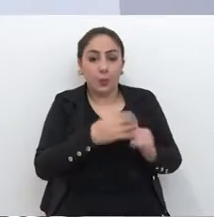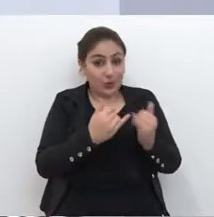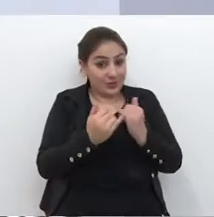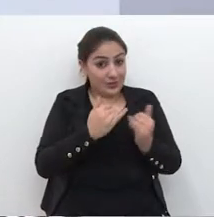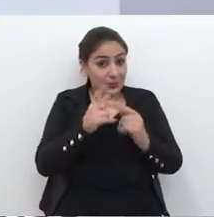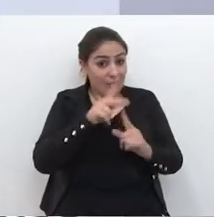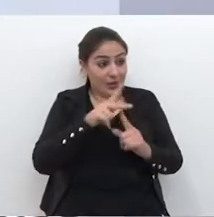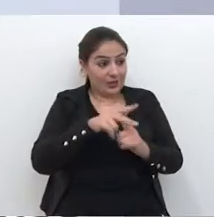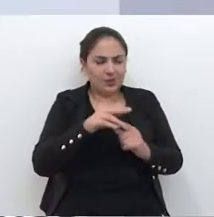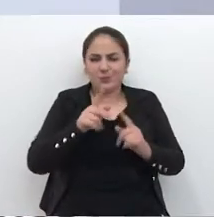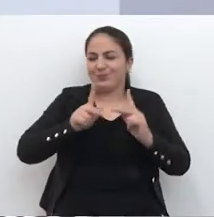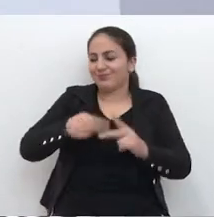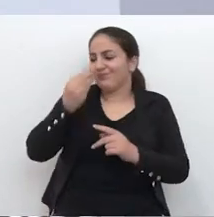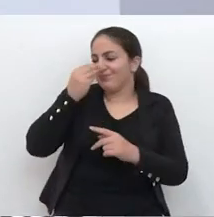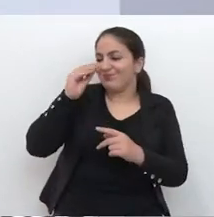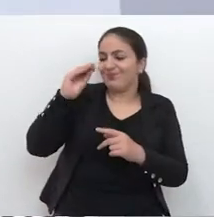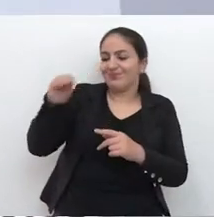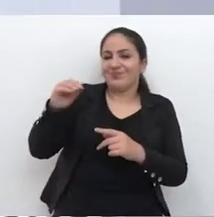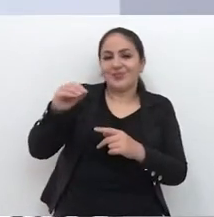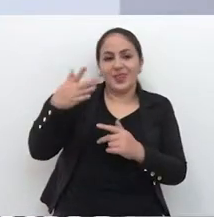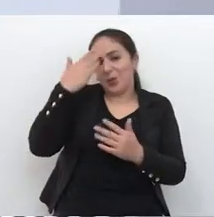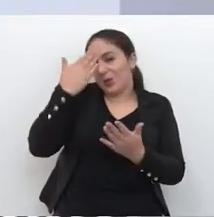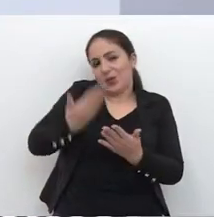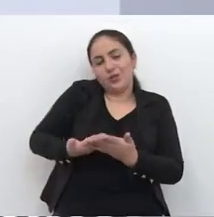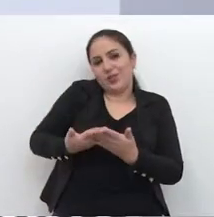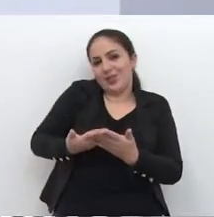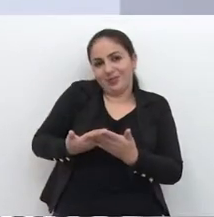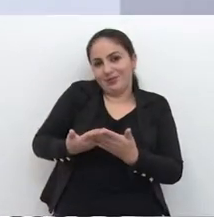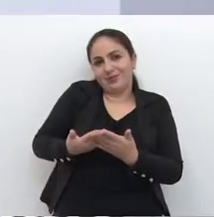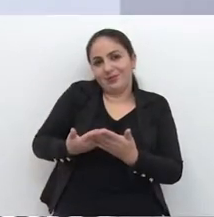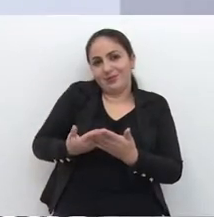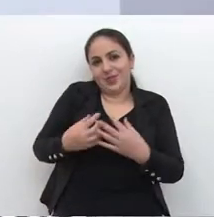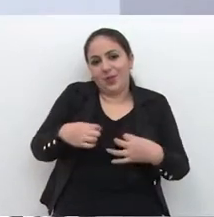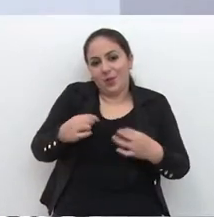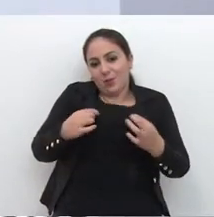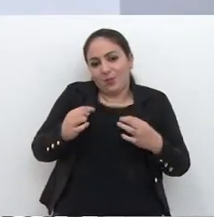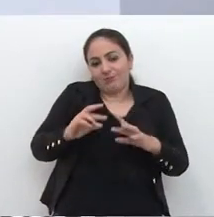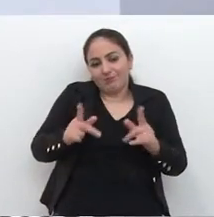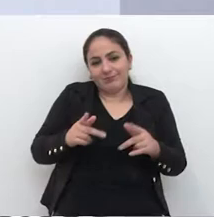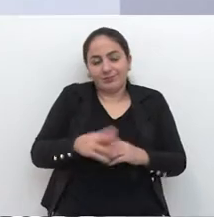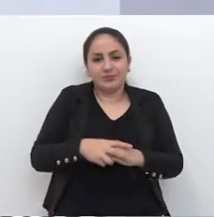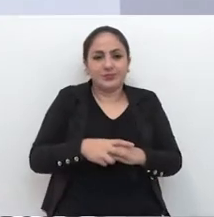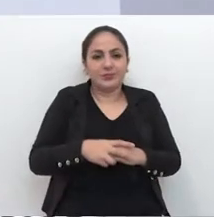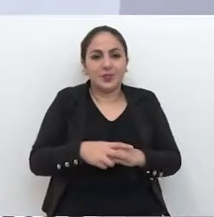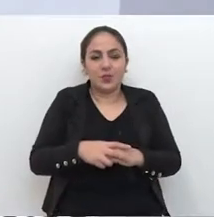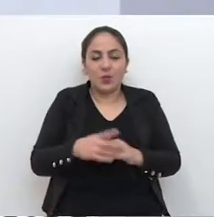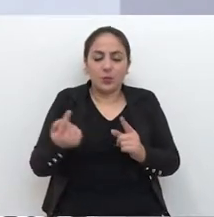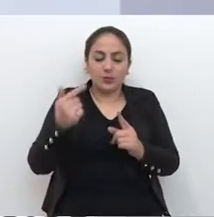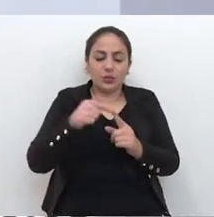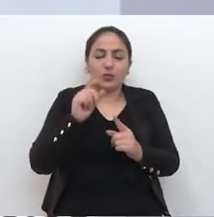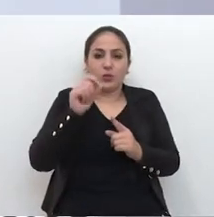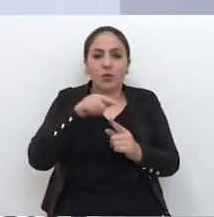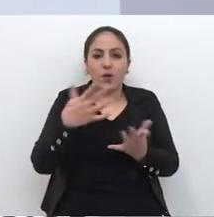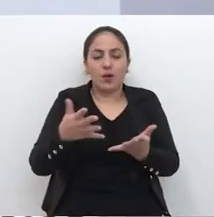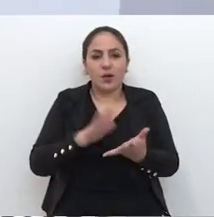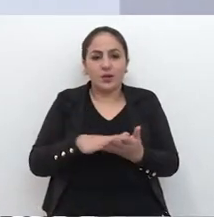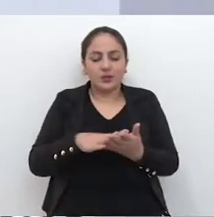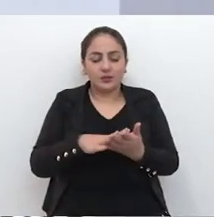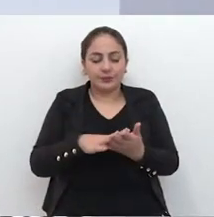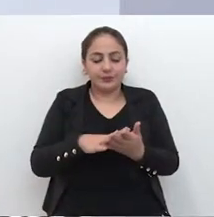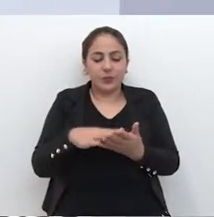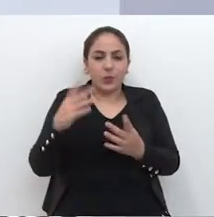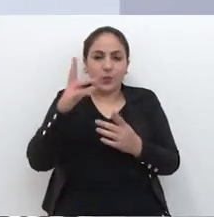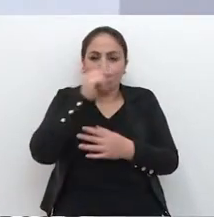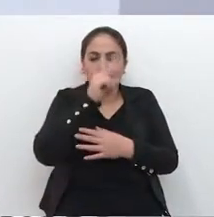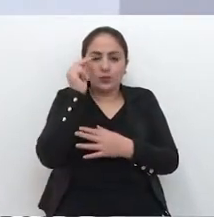como é o exemplo que eu estou citando, e as pessoas não dão bola porque nem acreditam que seja a guarda, porque não está se apresentando desta forma. Então, o nosso objetivo é esse, que o